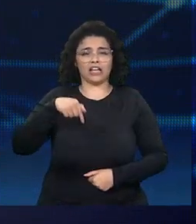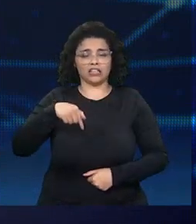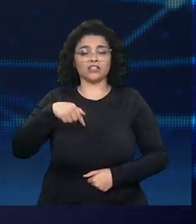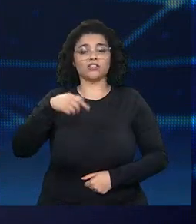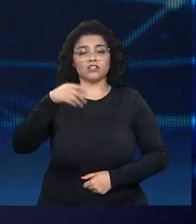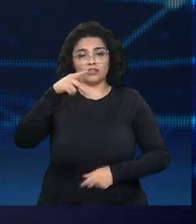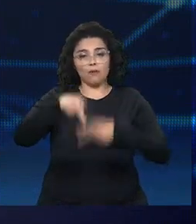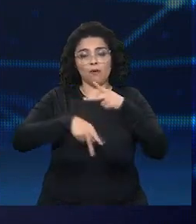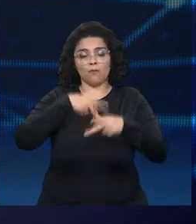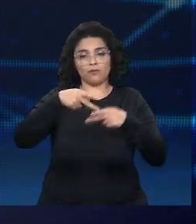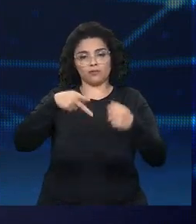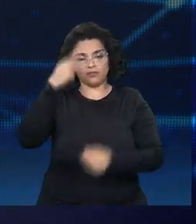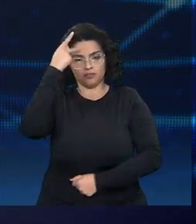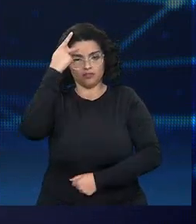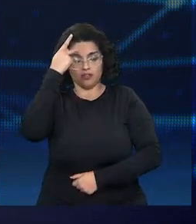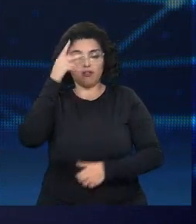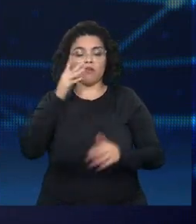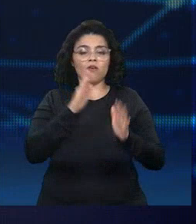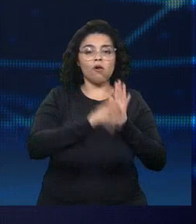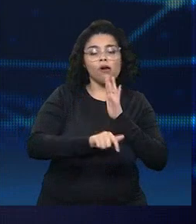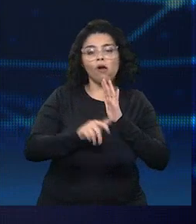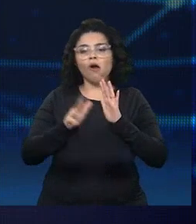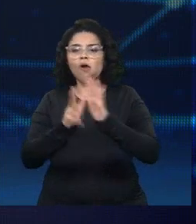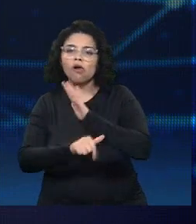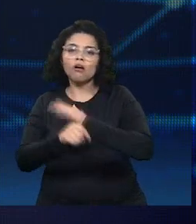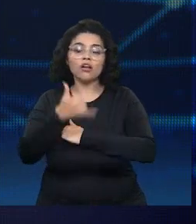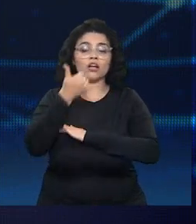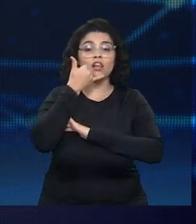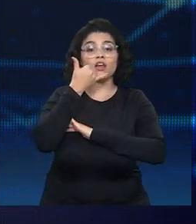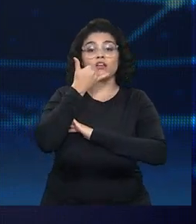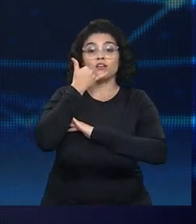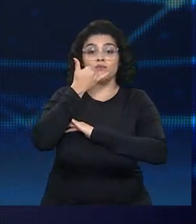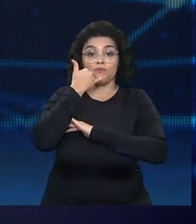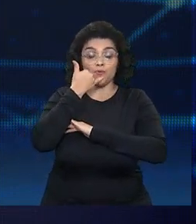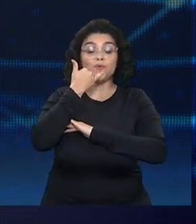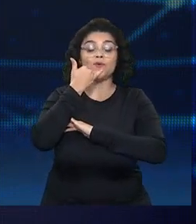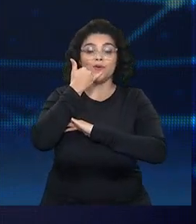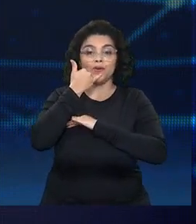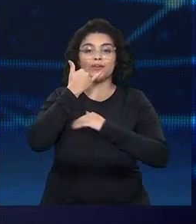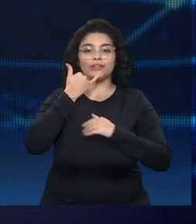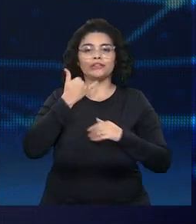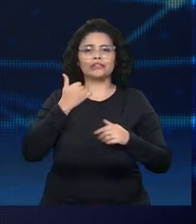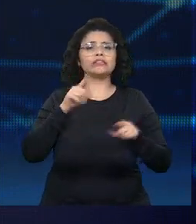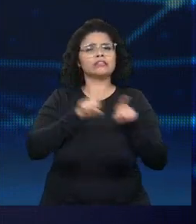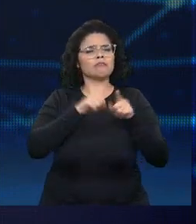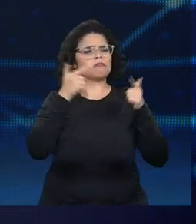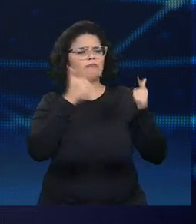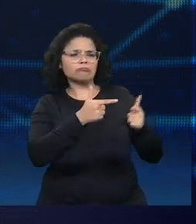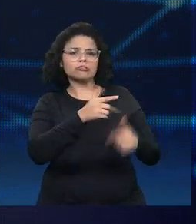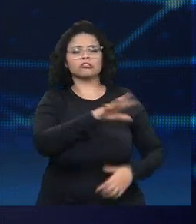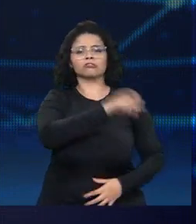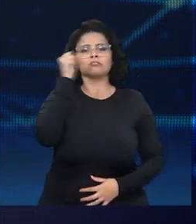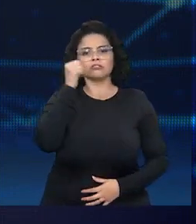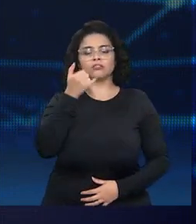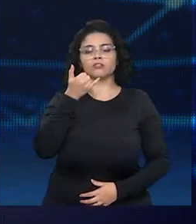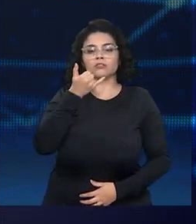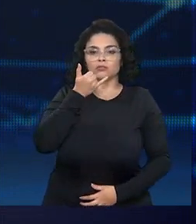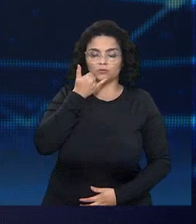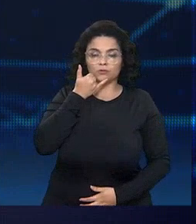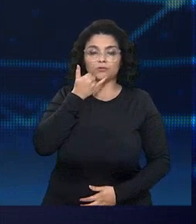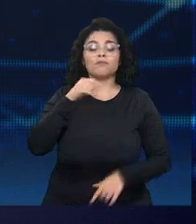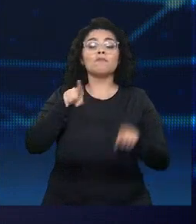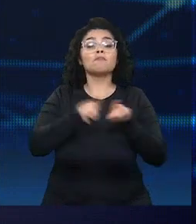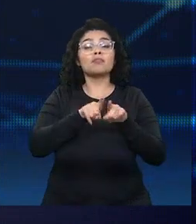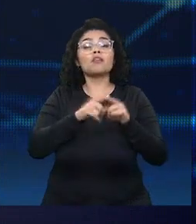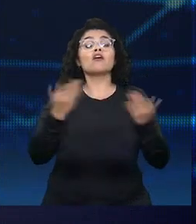Paulo. Essa onda de furtos e roubos de telefones celulares e que vem, junto com ela, com essa